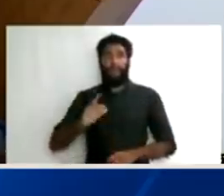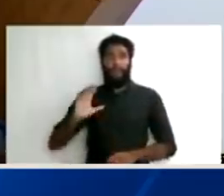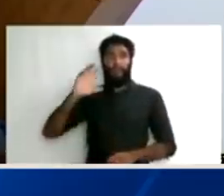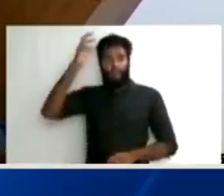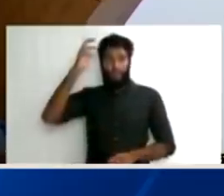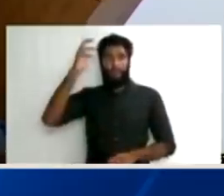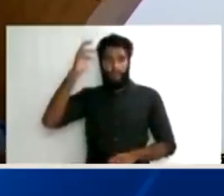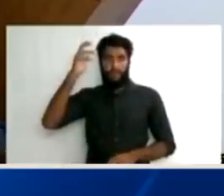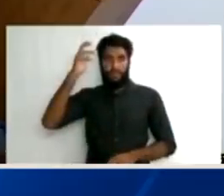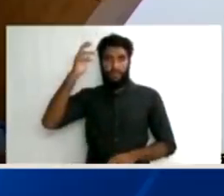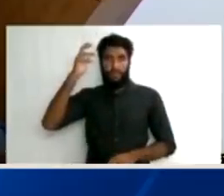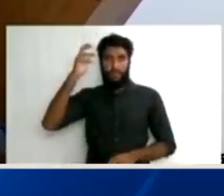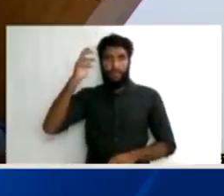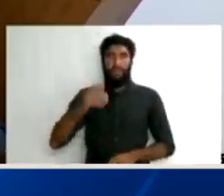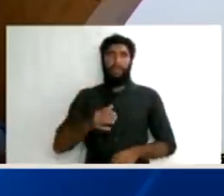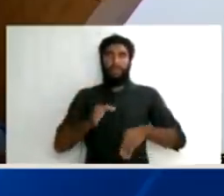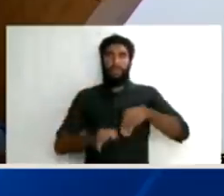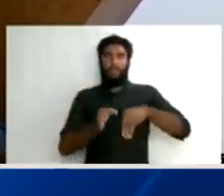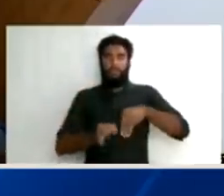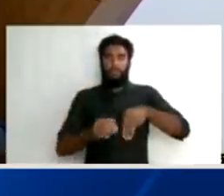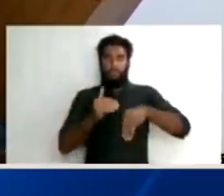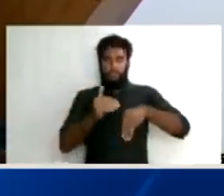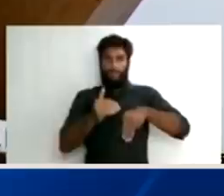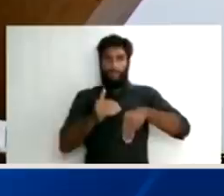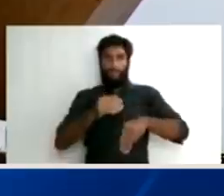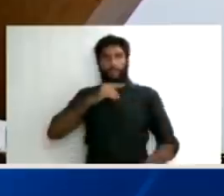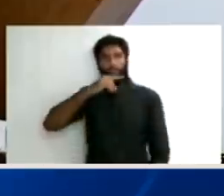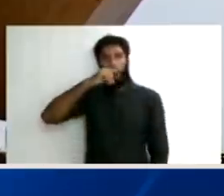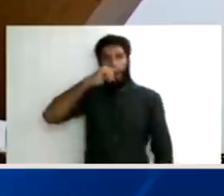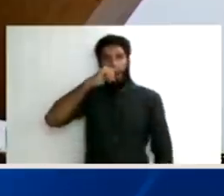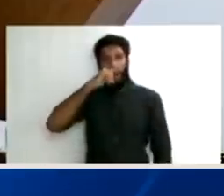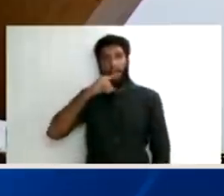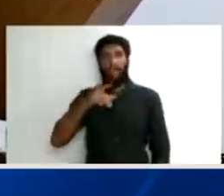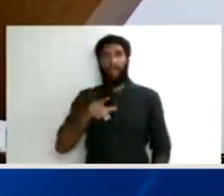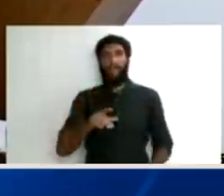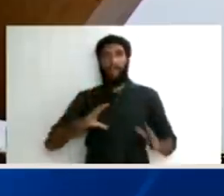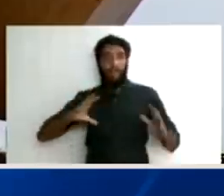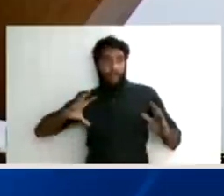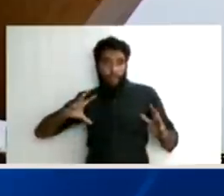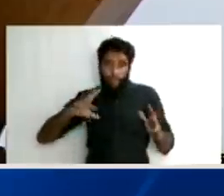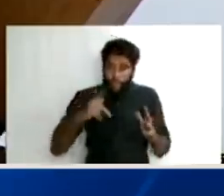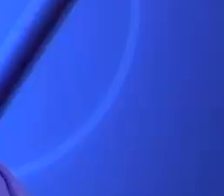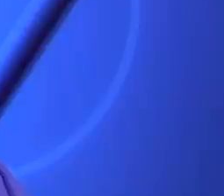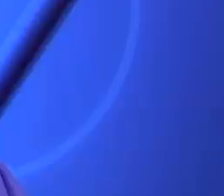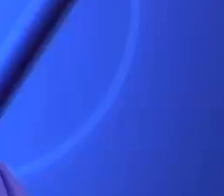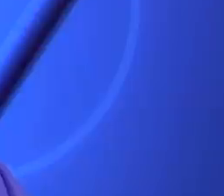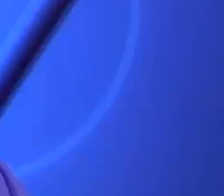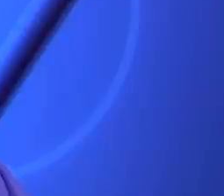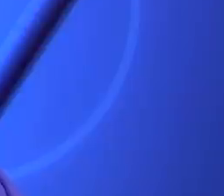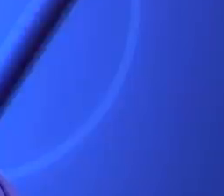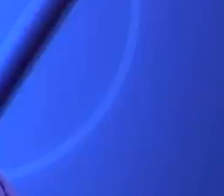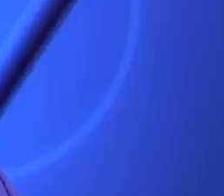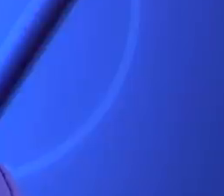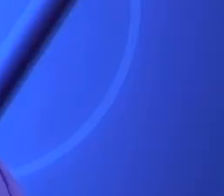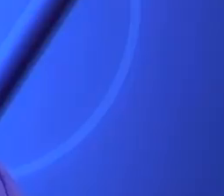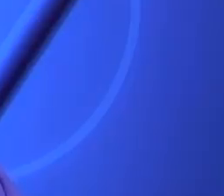tipo de decisão nesses 30 anos que eu atuo na área jurídica. É isso. Nós conversamos aqui com